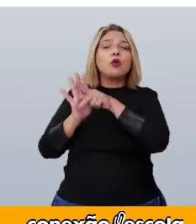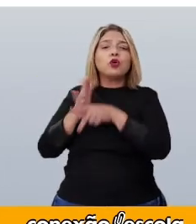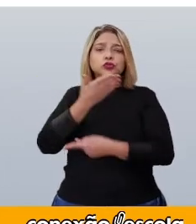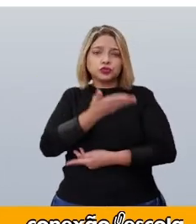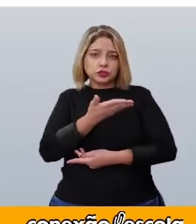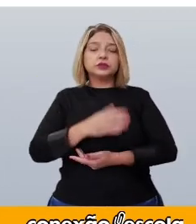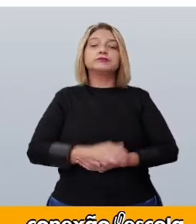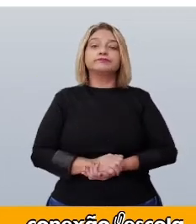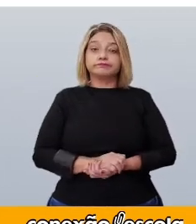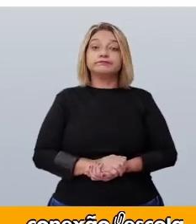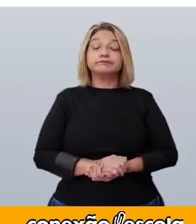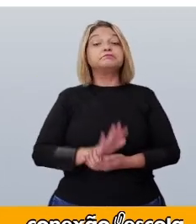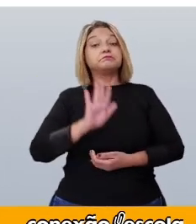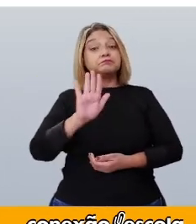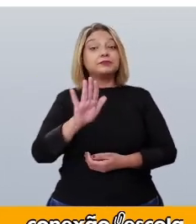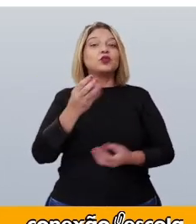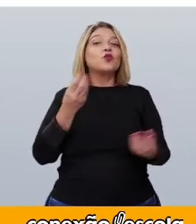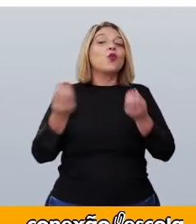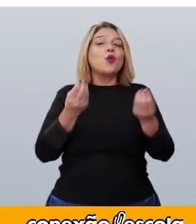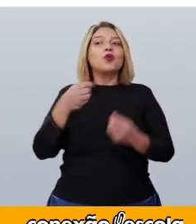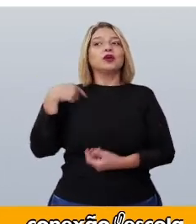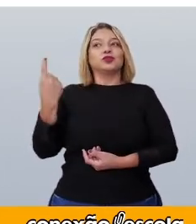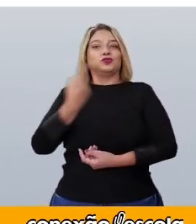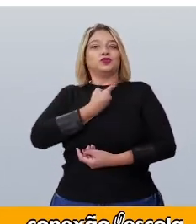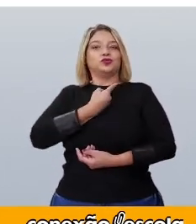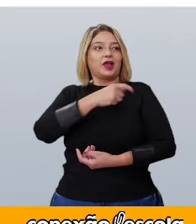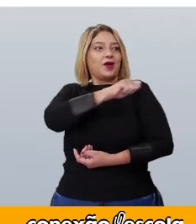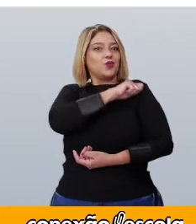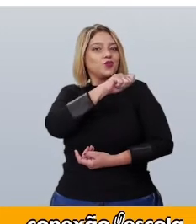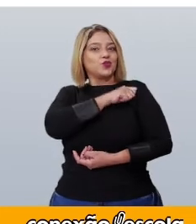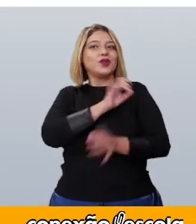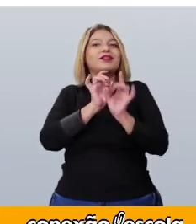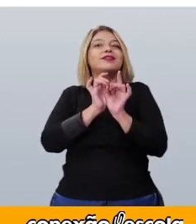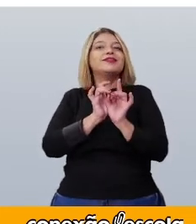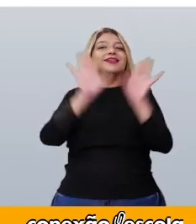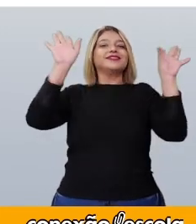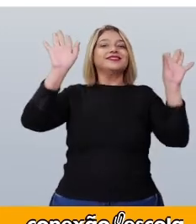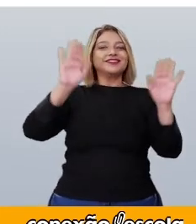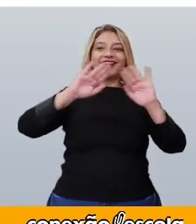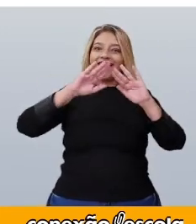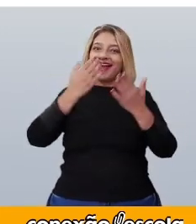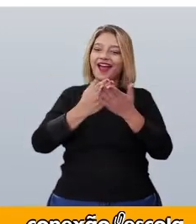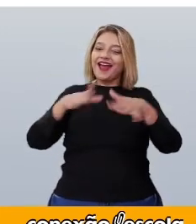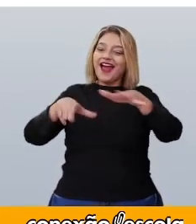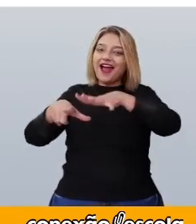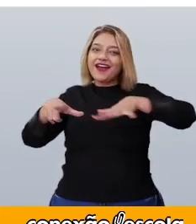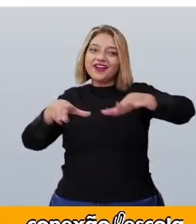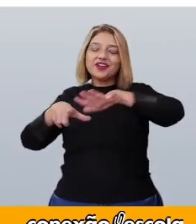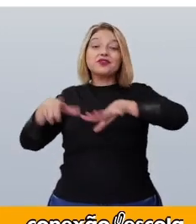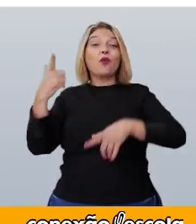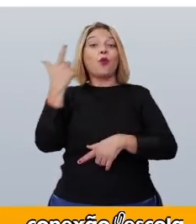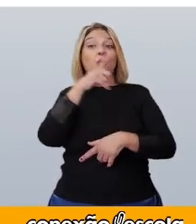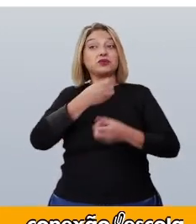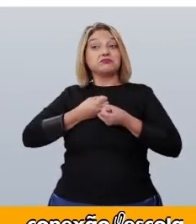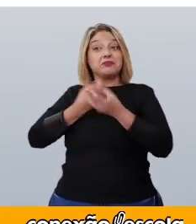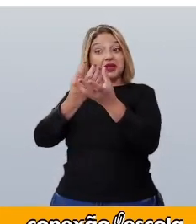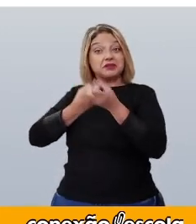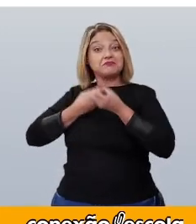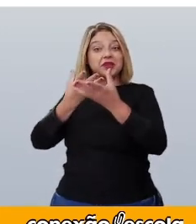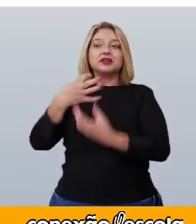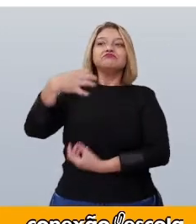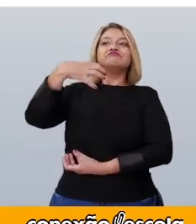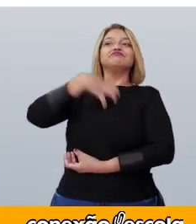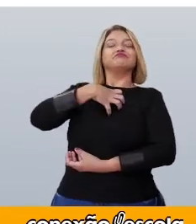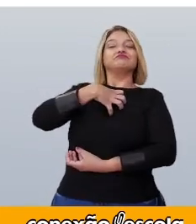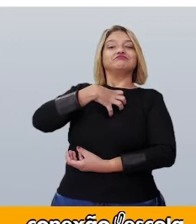Foi uma forma de nos sentir livres da sala de aula. Conseguimos expressar o que estamos